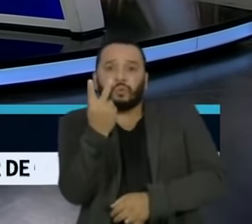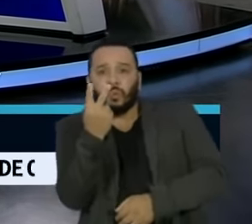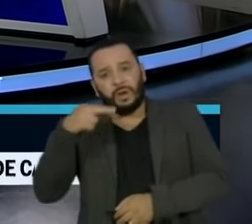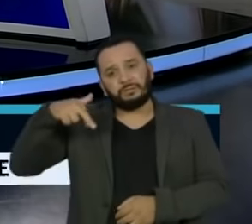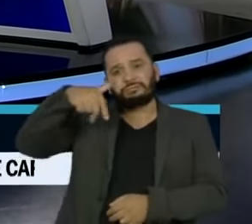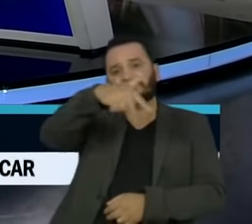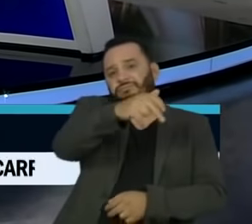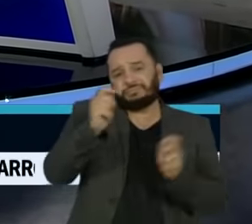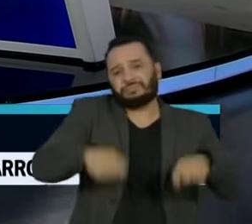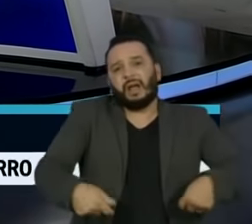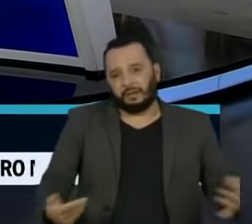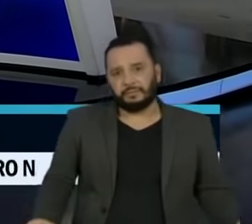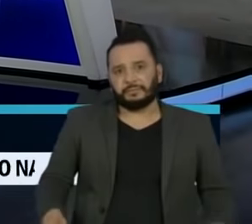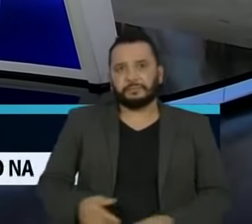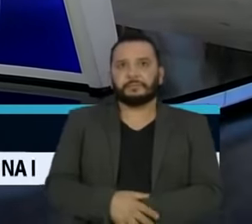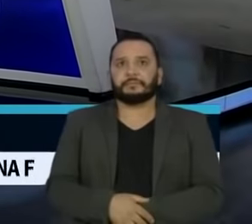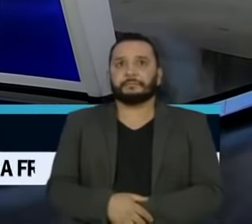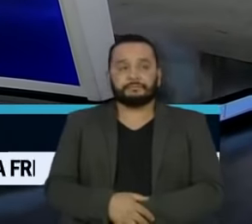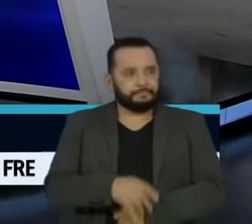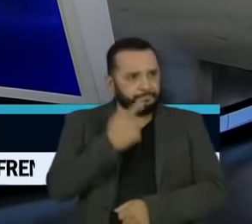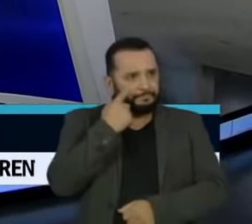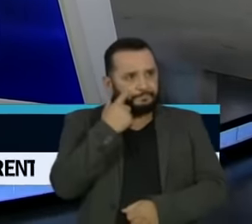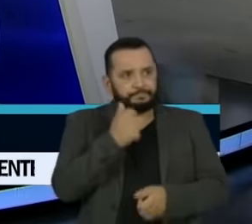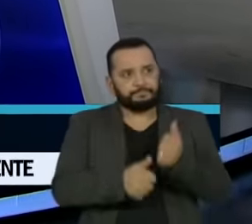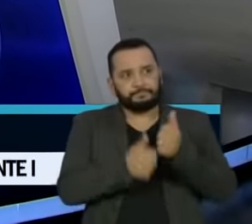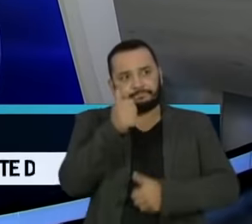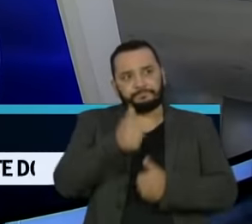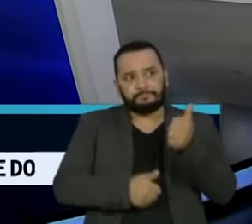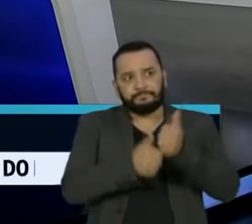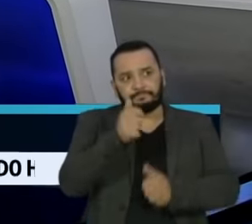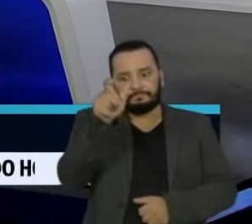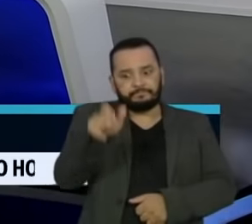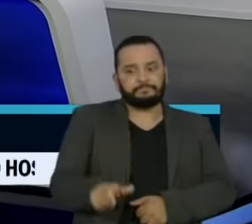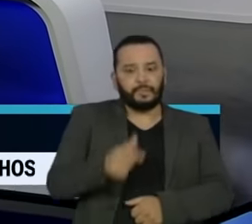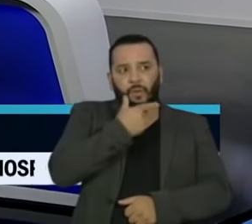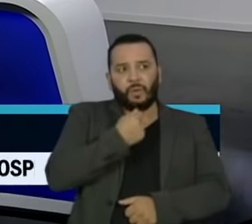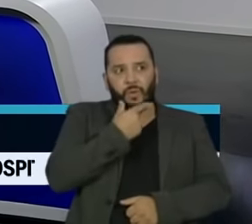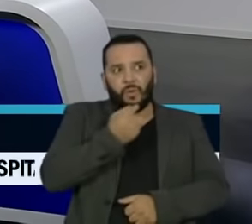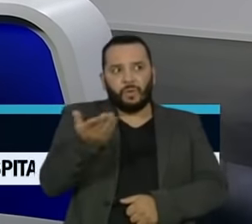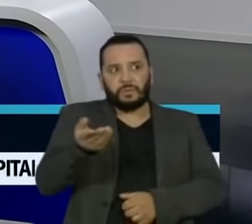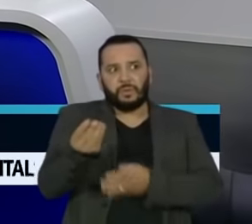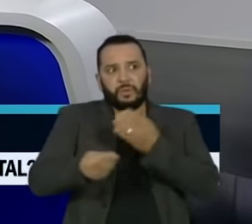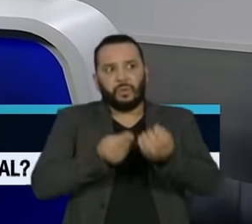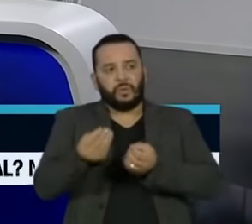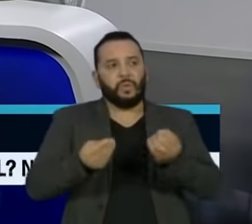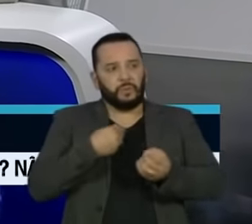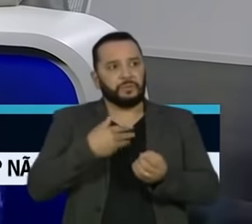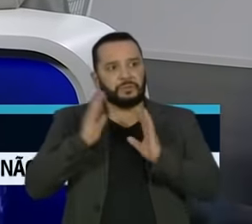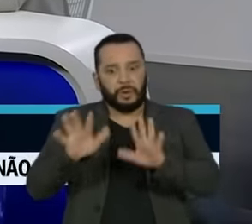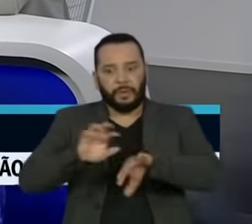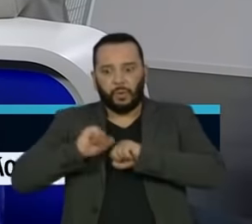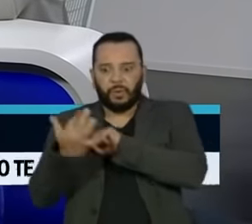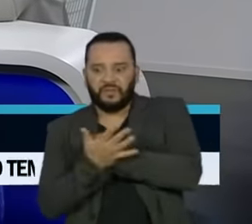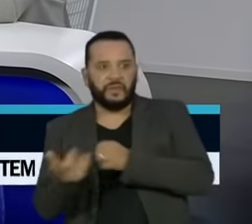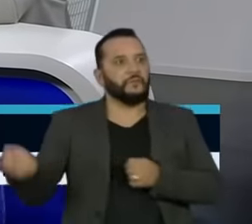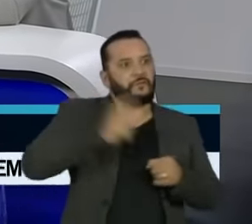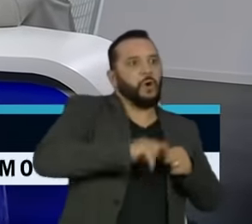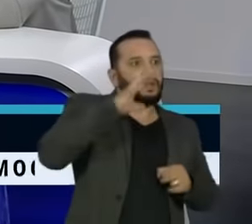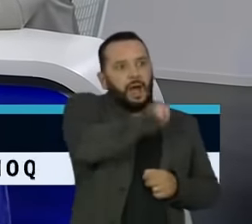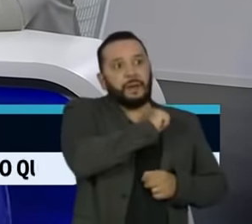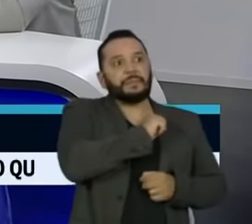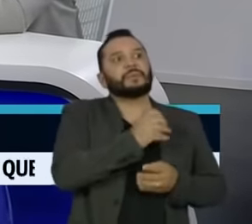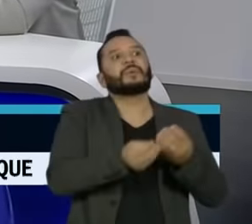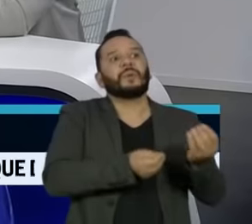Professor, o caso desse jogador levanta uma reflexão, né? A volta desses jogadores aos campos de